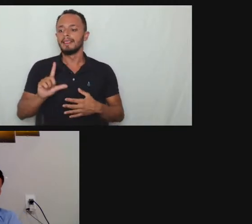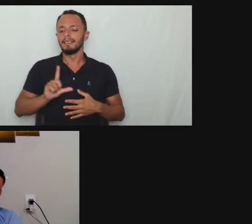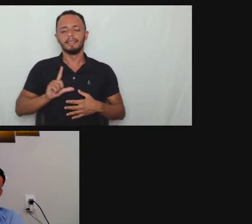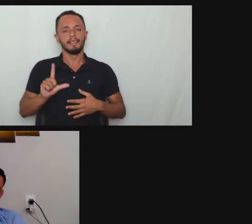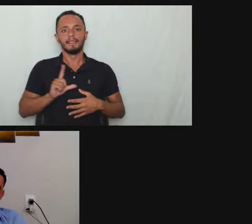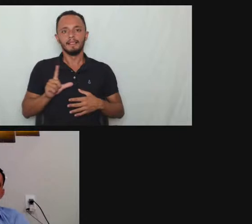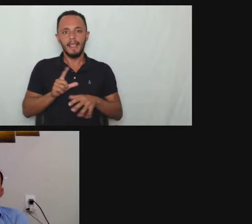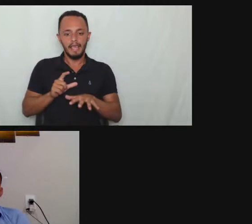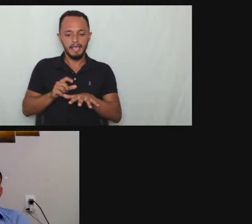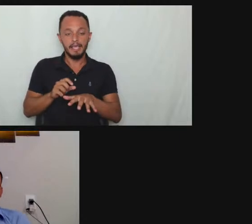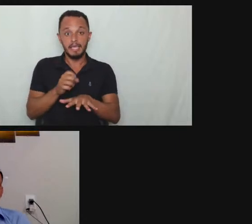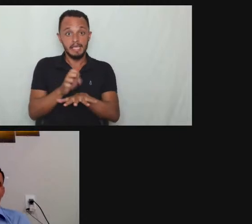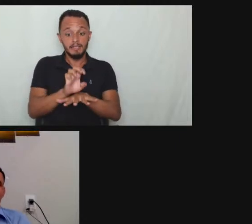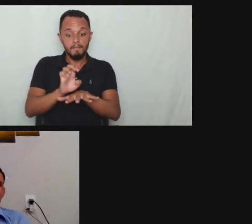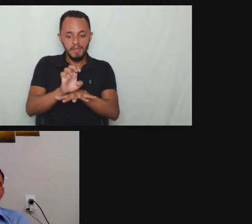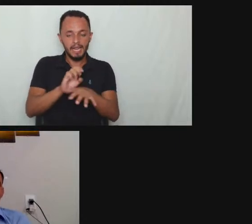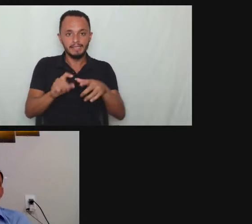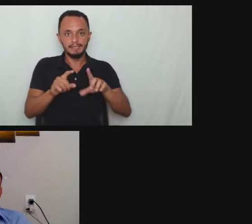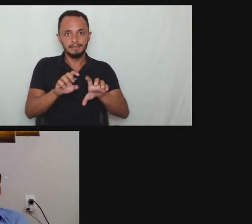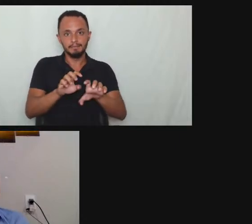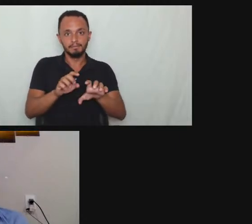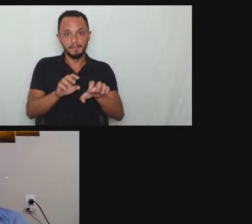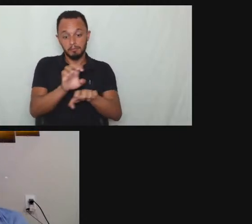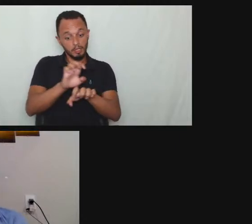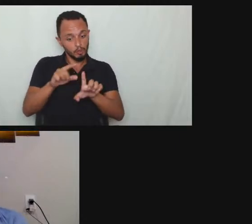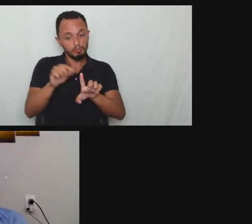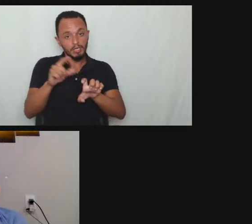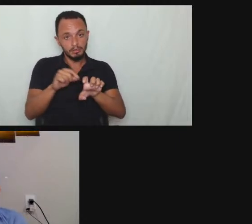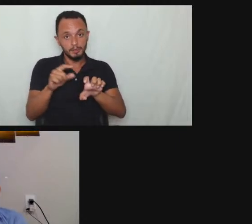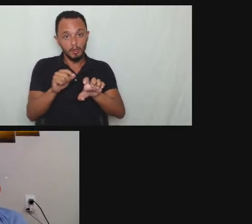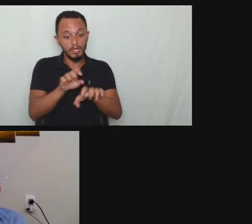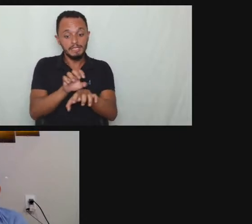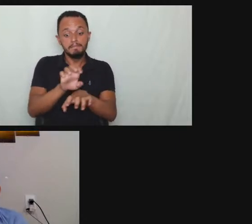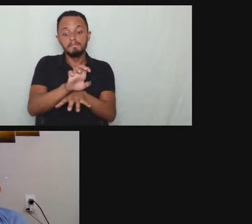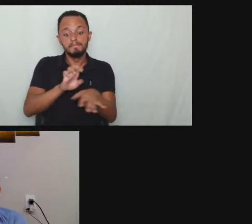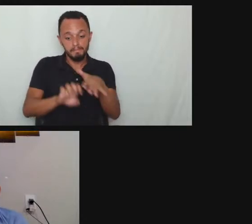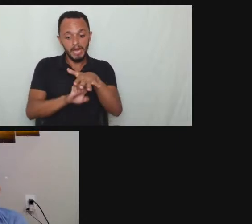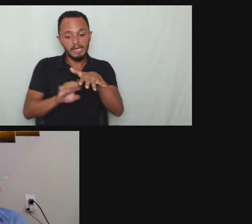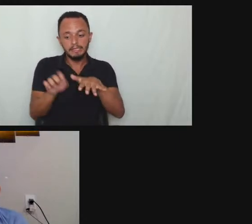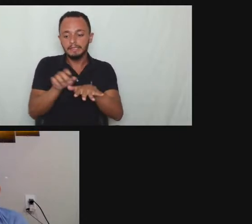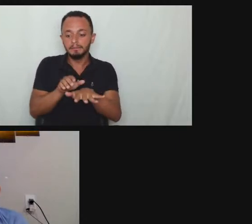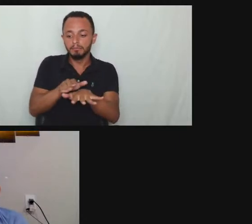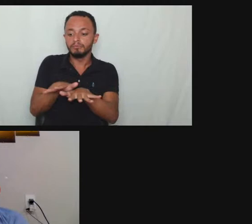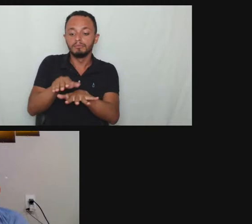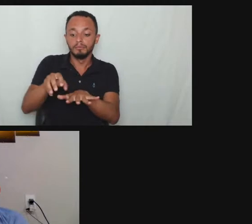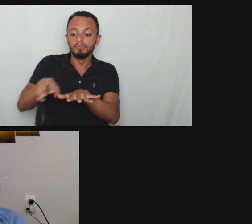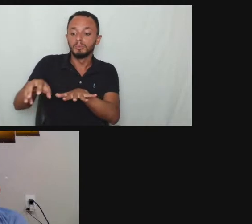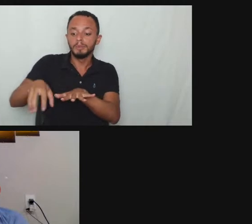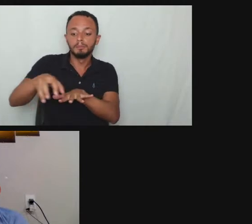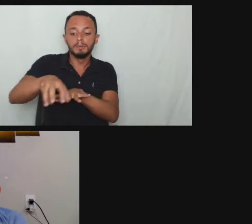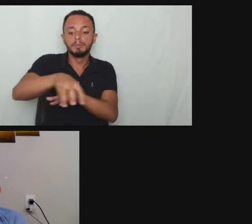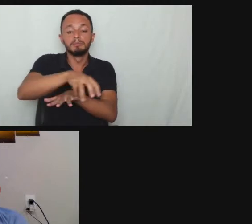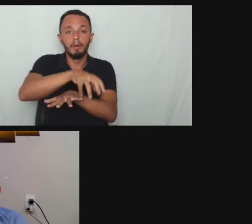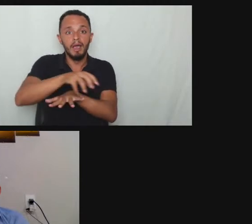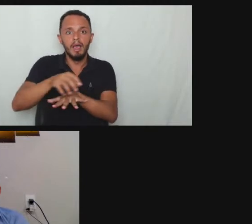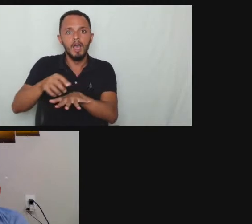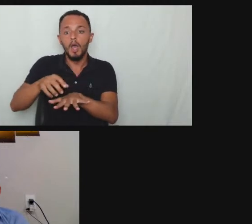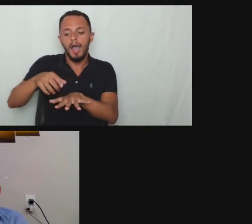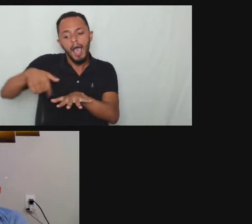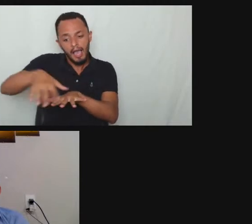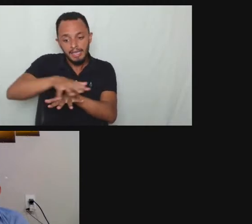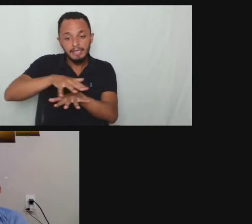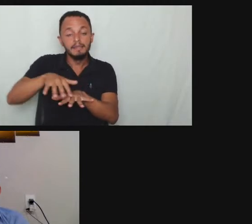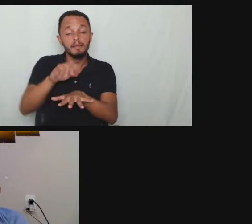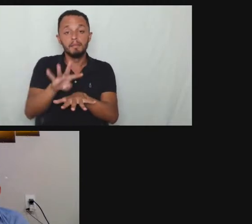região metropolitana de Belo Horizonte e a gente né aqui na defesa da pessoa com deficiência a gente tem uma atuação em todo o território